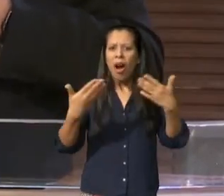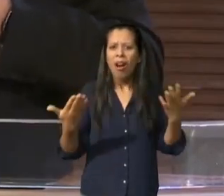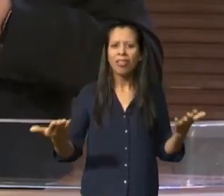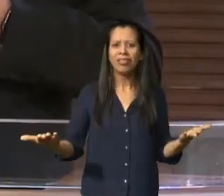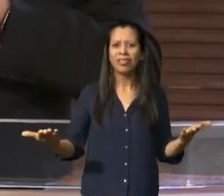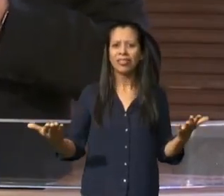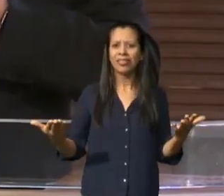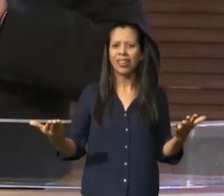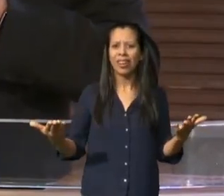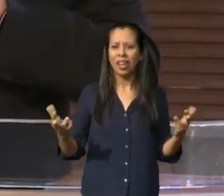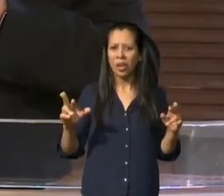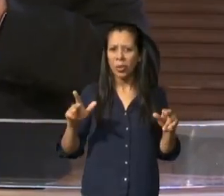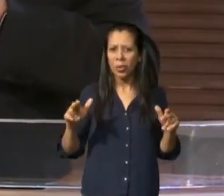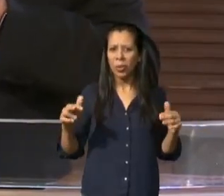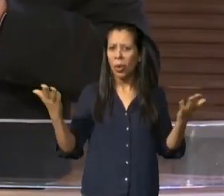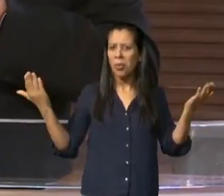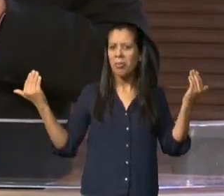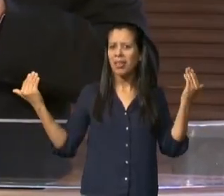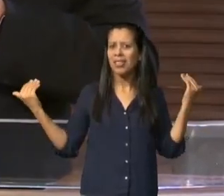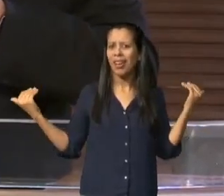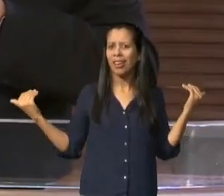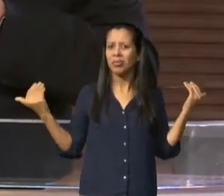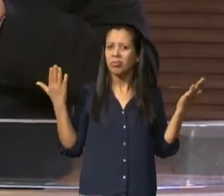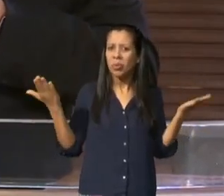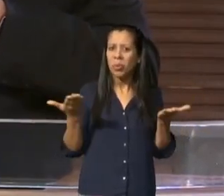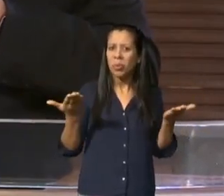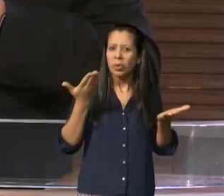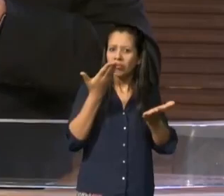mas olha o que diz o versículo 5